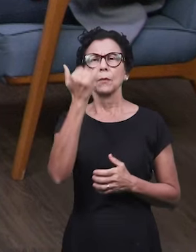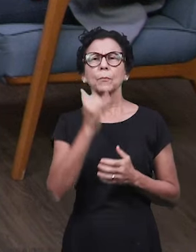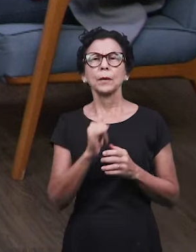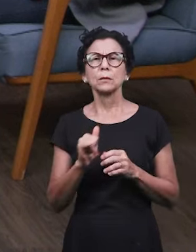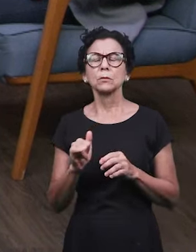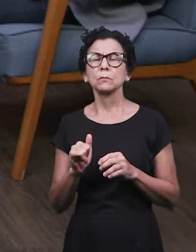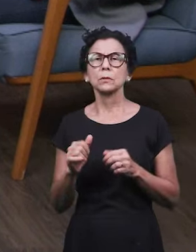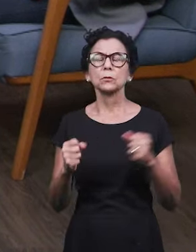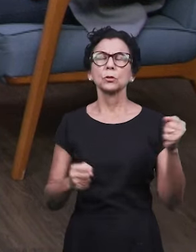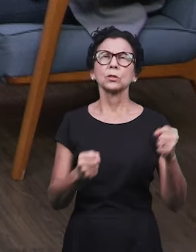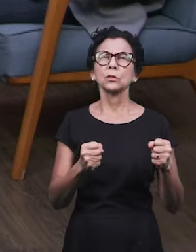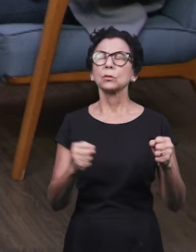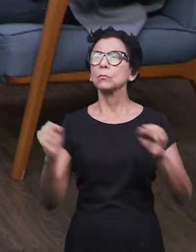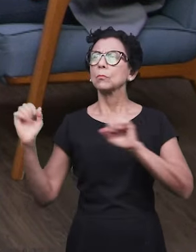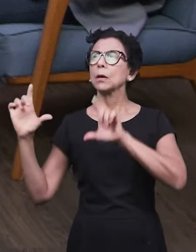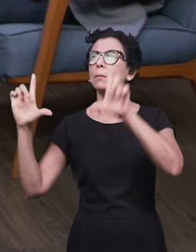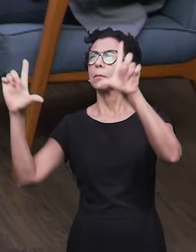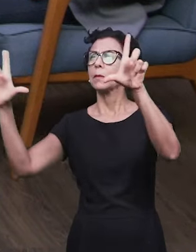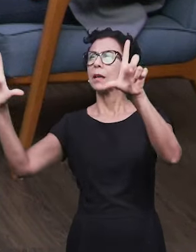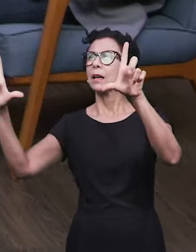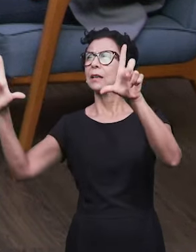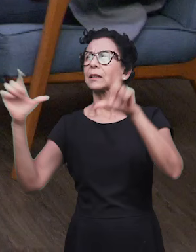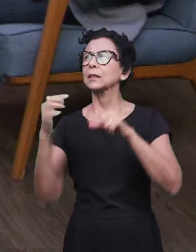Como é que você vai atender,